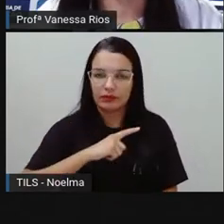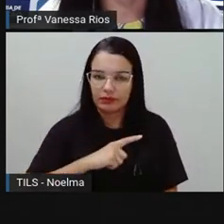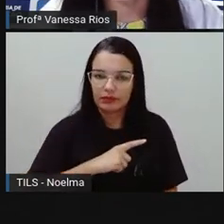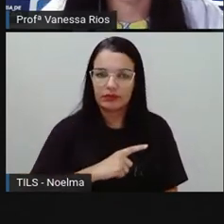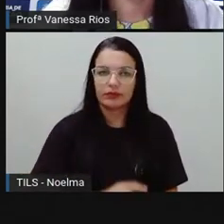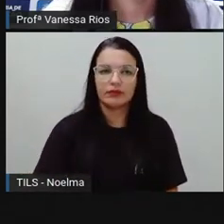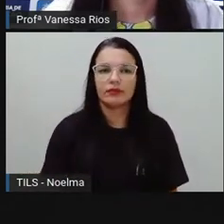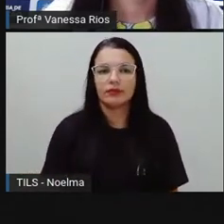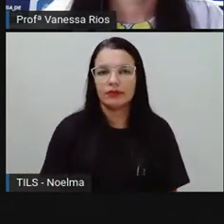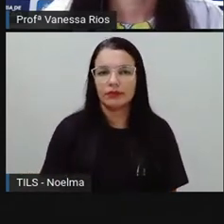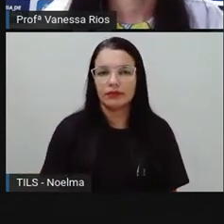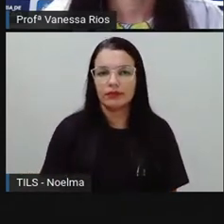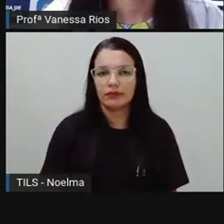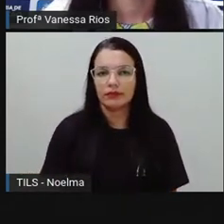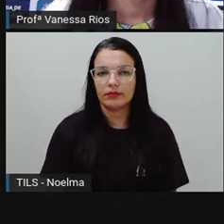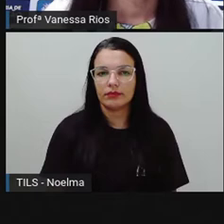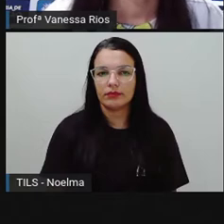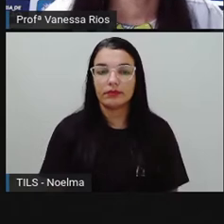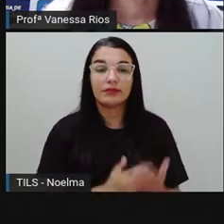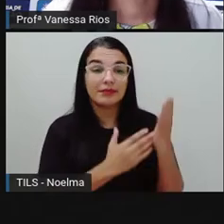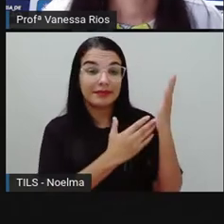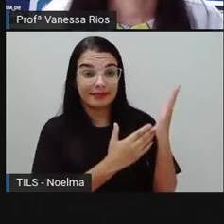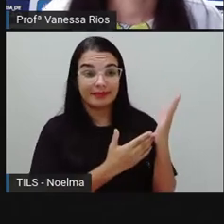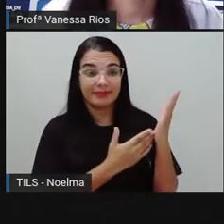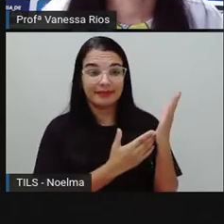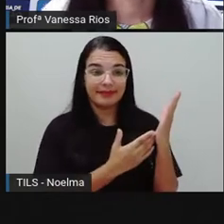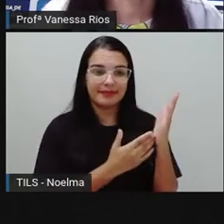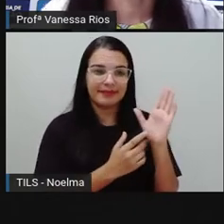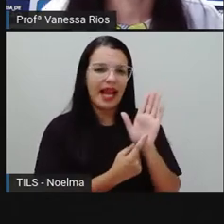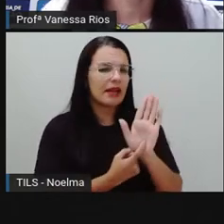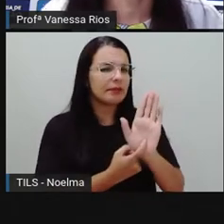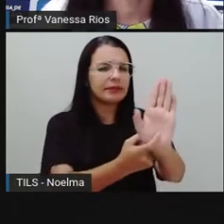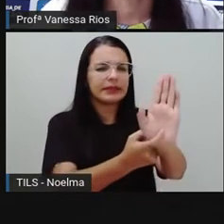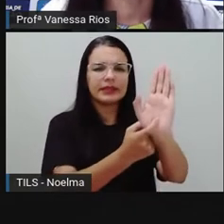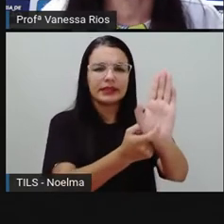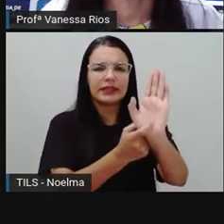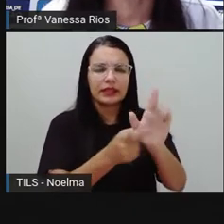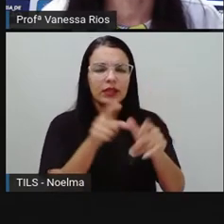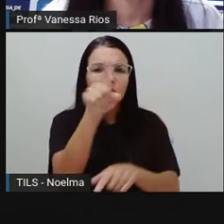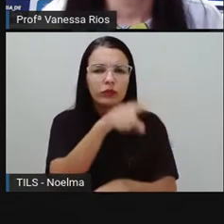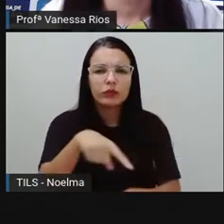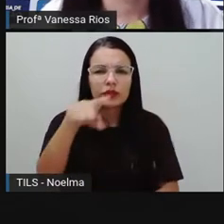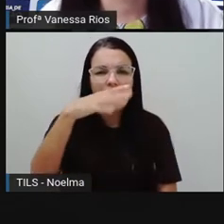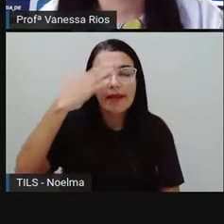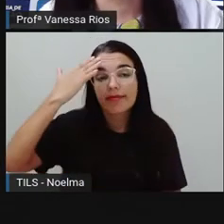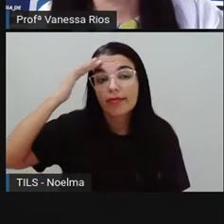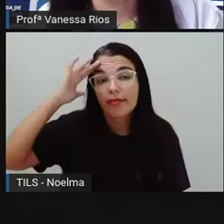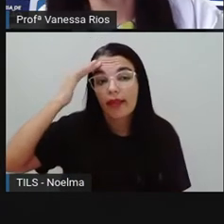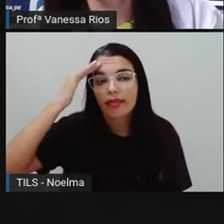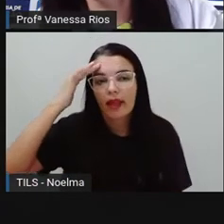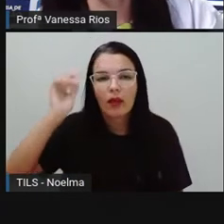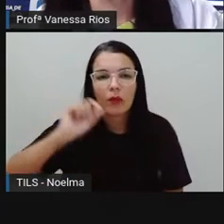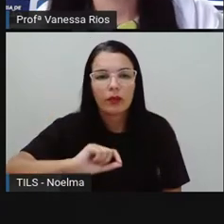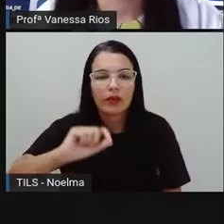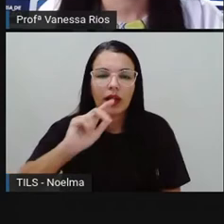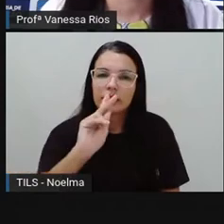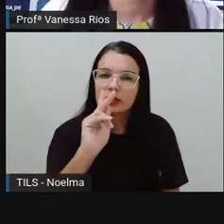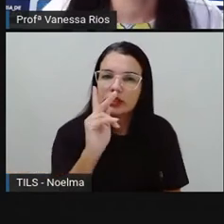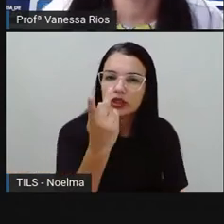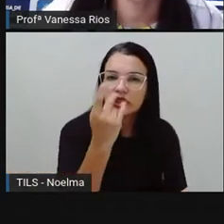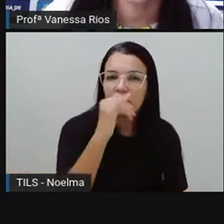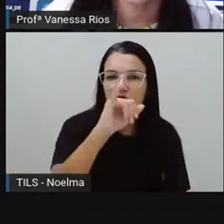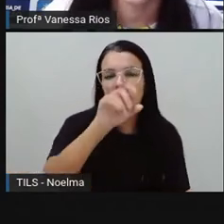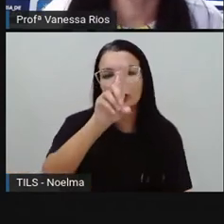átomos. E aí, a Pró traz a imagem justamente dos átomos de hidrogênio